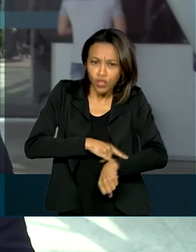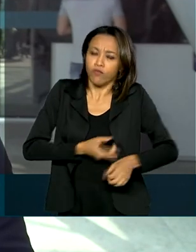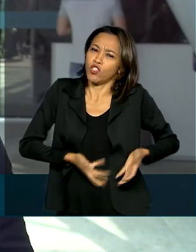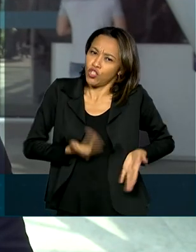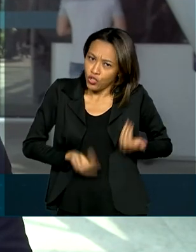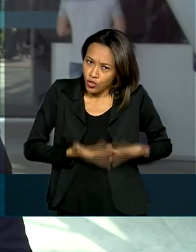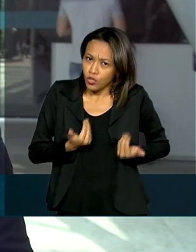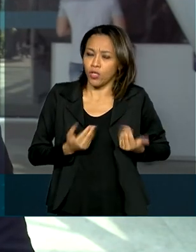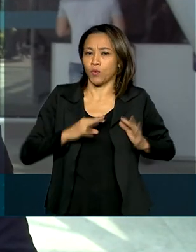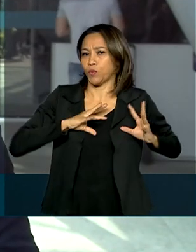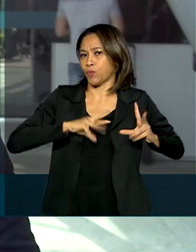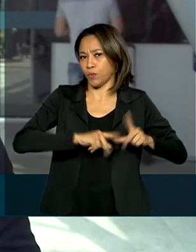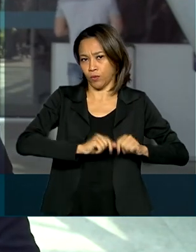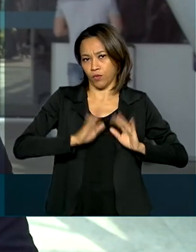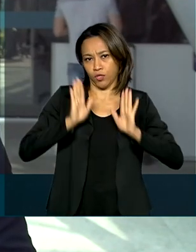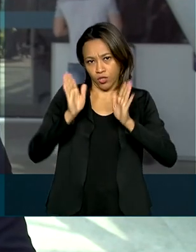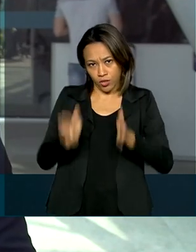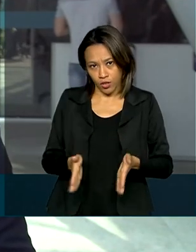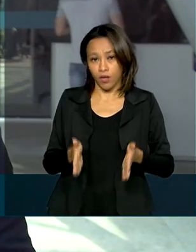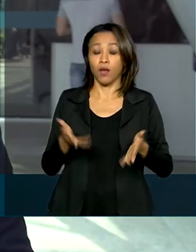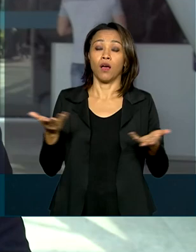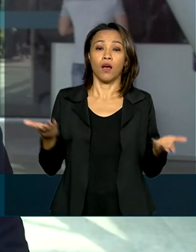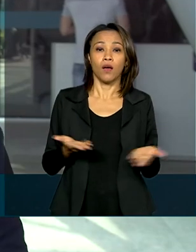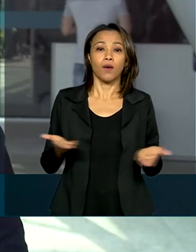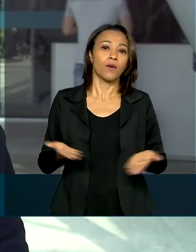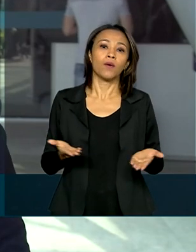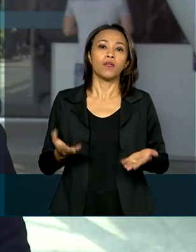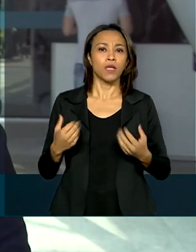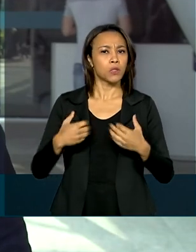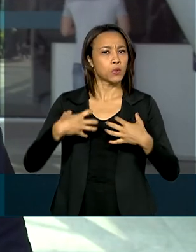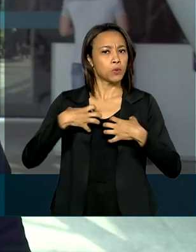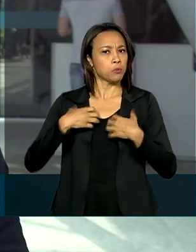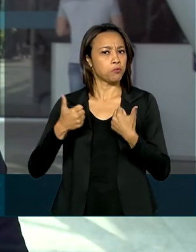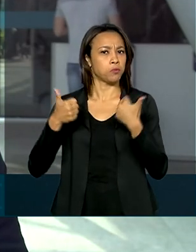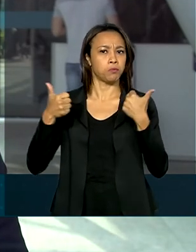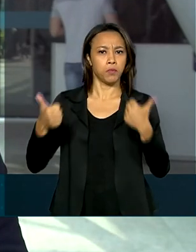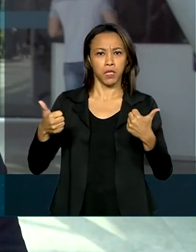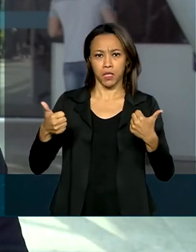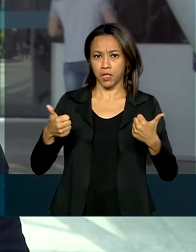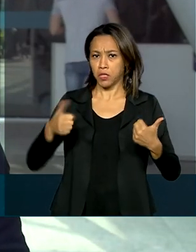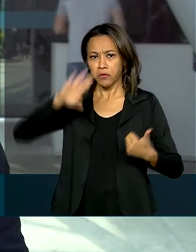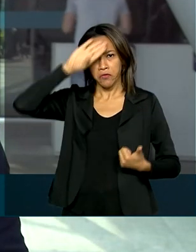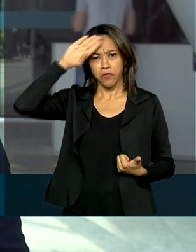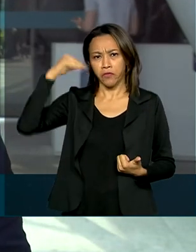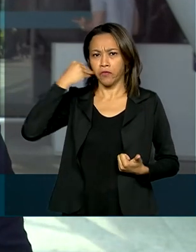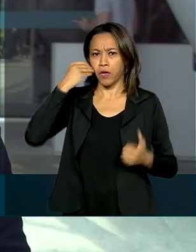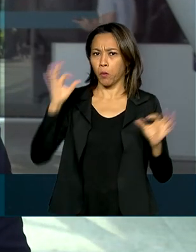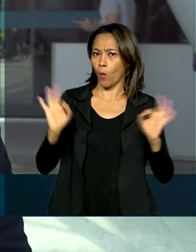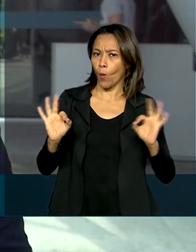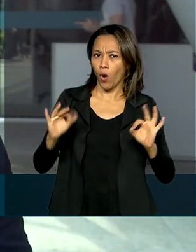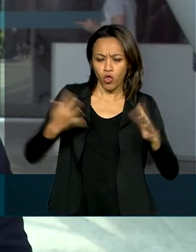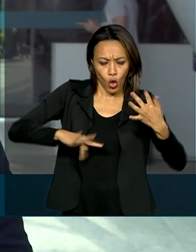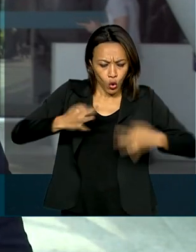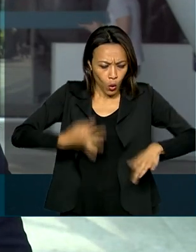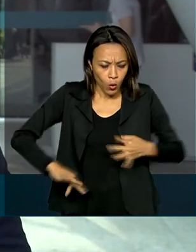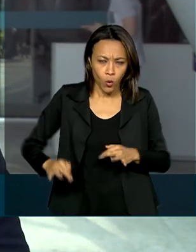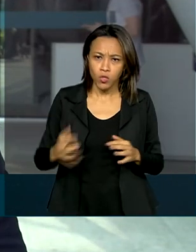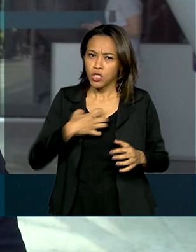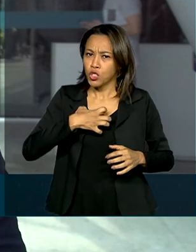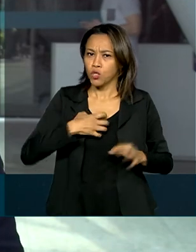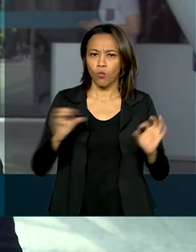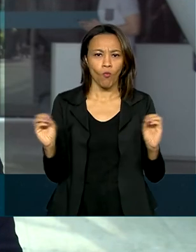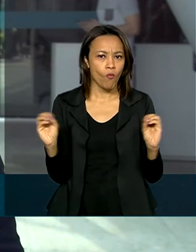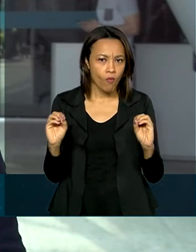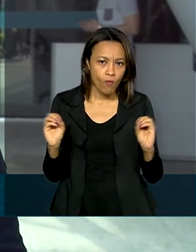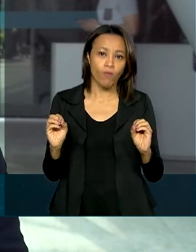O presidente Jair Bolsonaro está clinicamente estável, afebril e sem dor. Embora ainda não haja